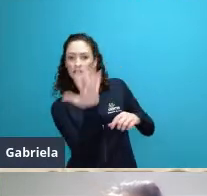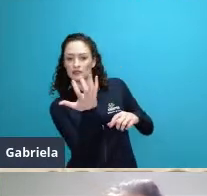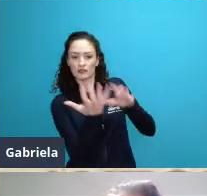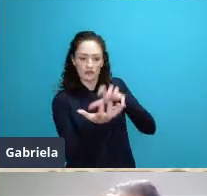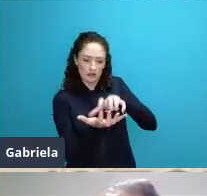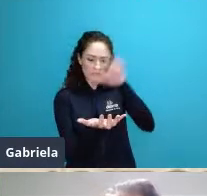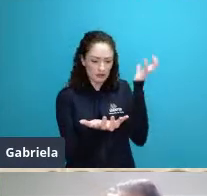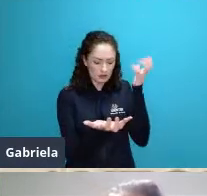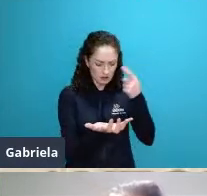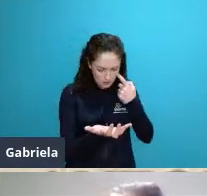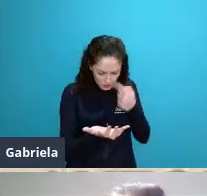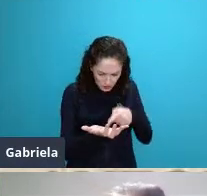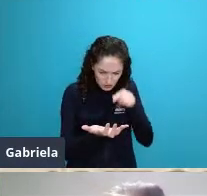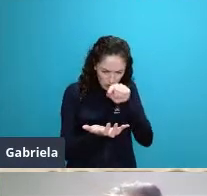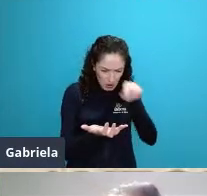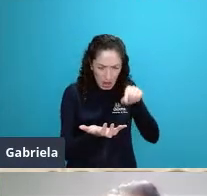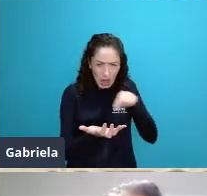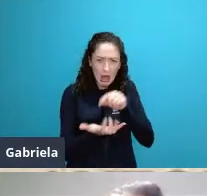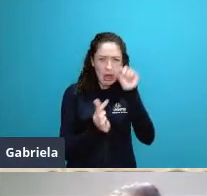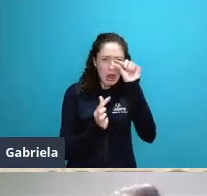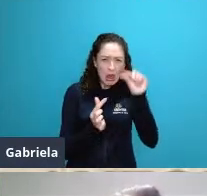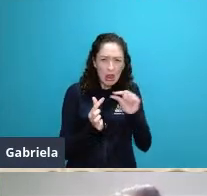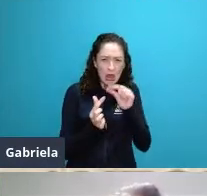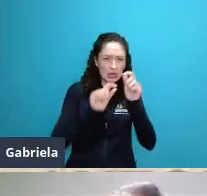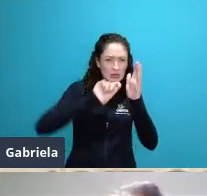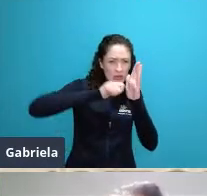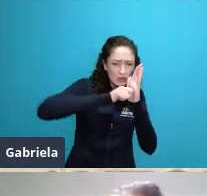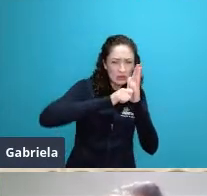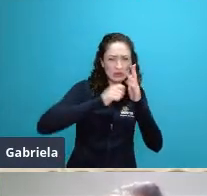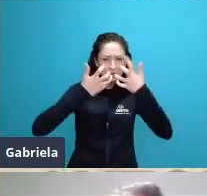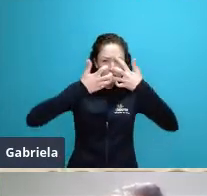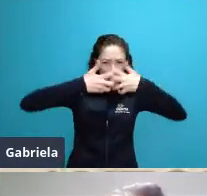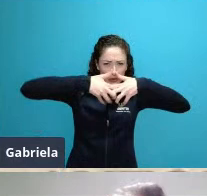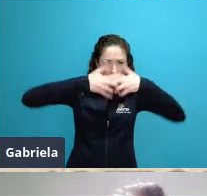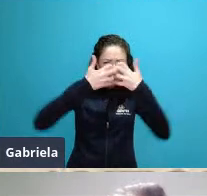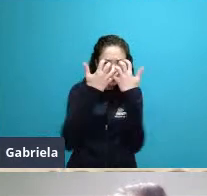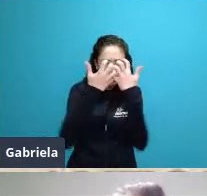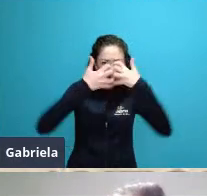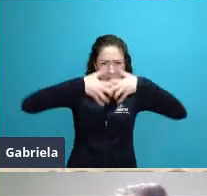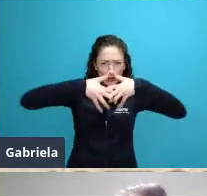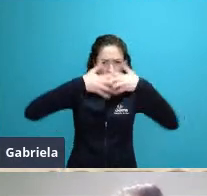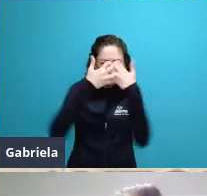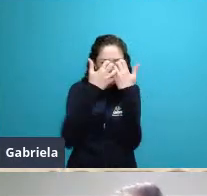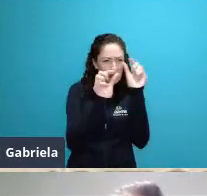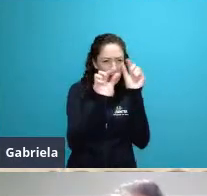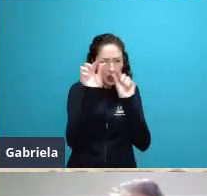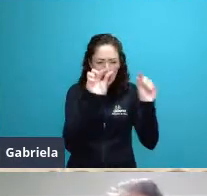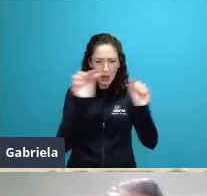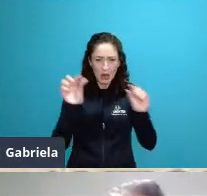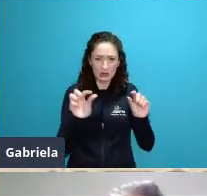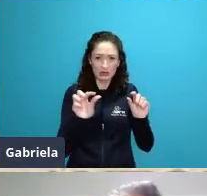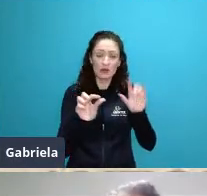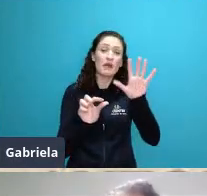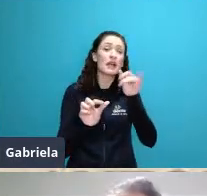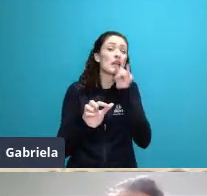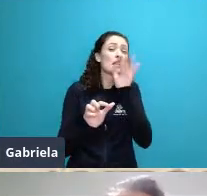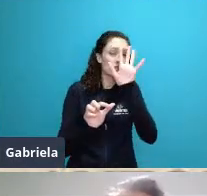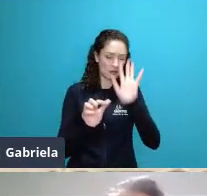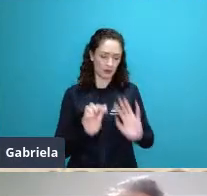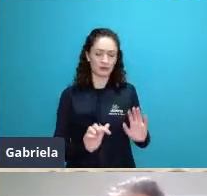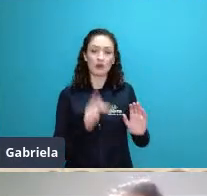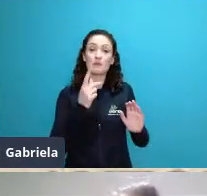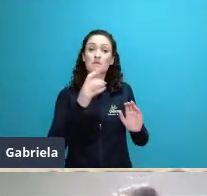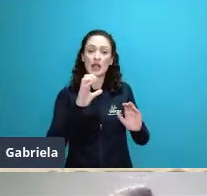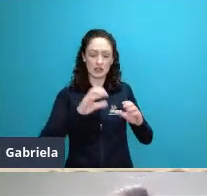algum objetivo específico mas essas pecinhas só falam sentido quando elas são interligadas entre si dando origem ao todo